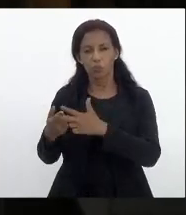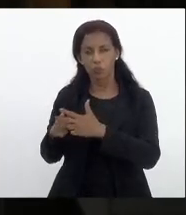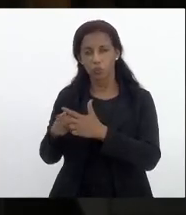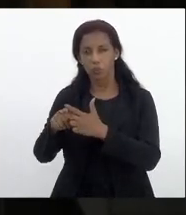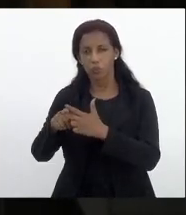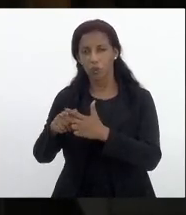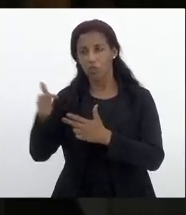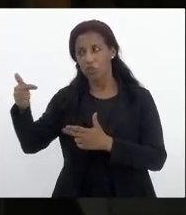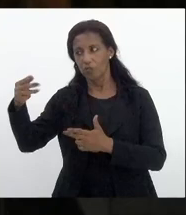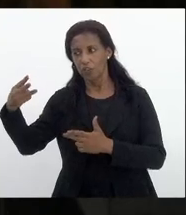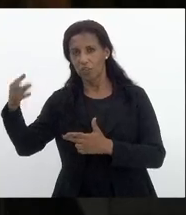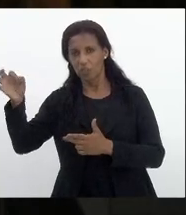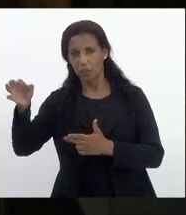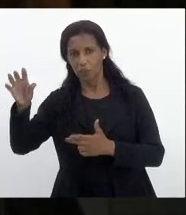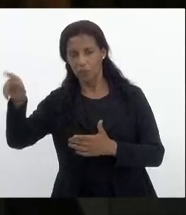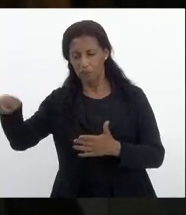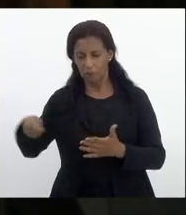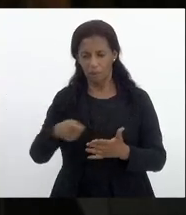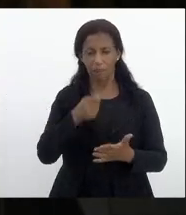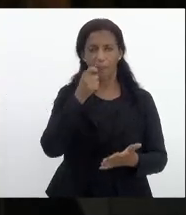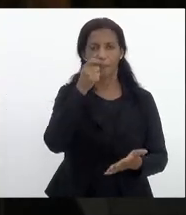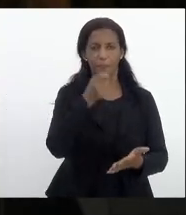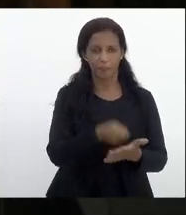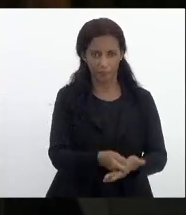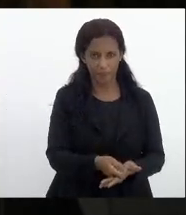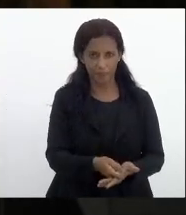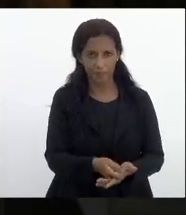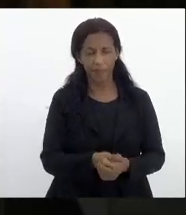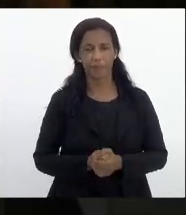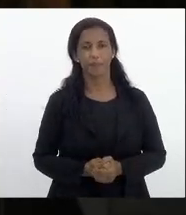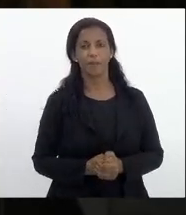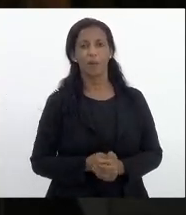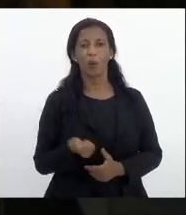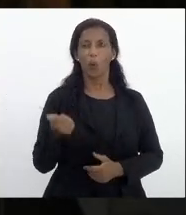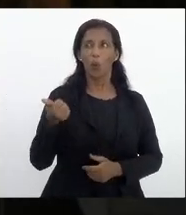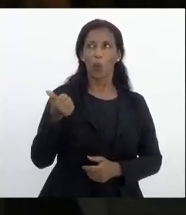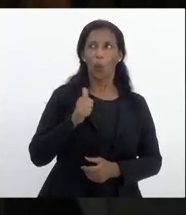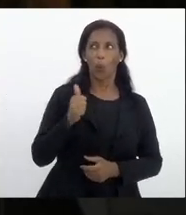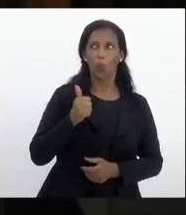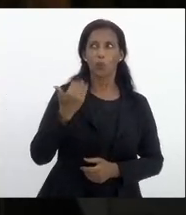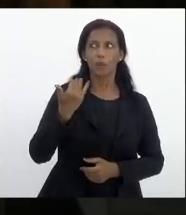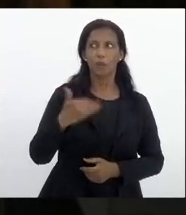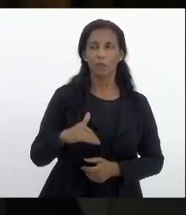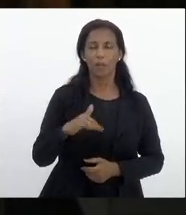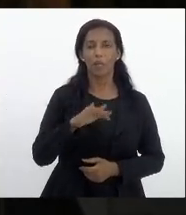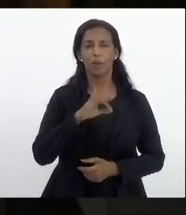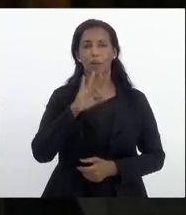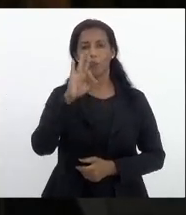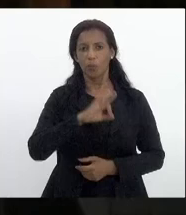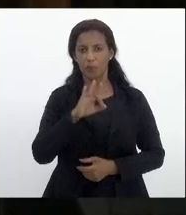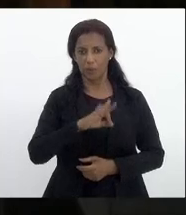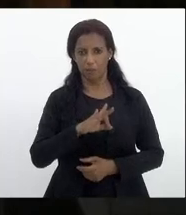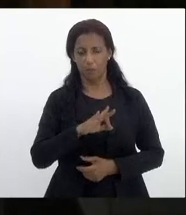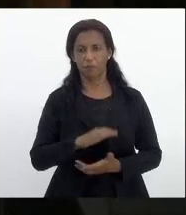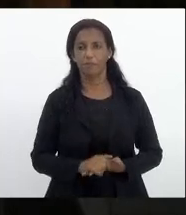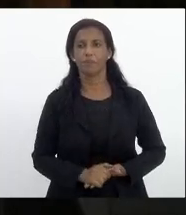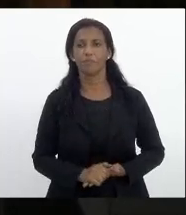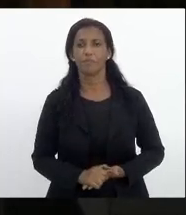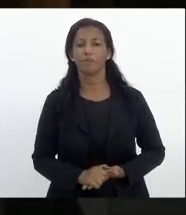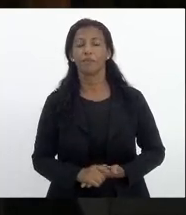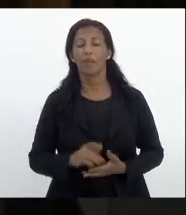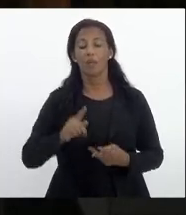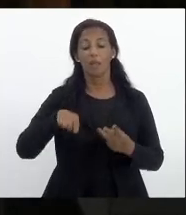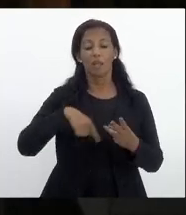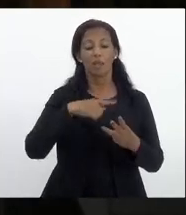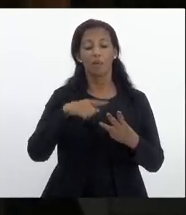de 23 por cento ou seja 11 e meio por cento em